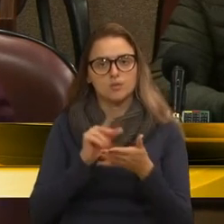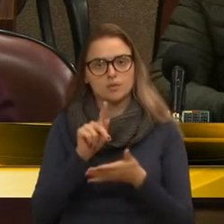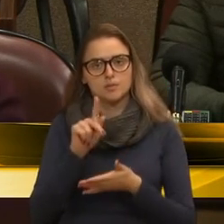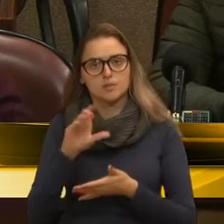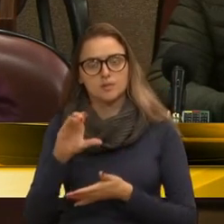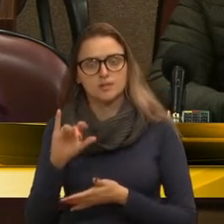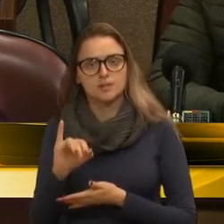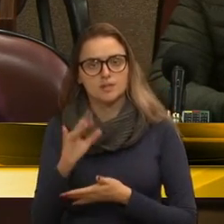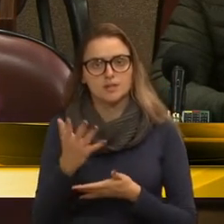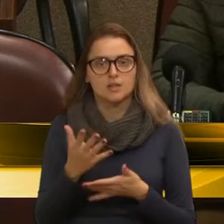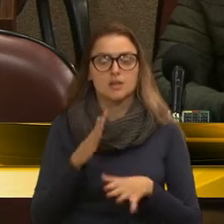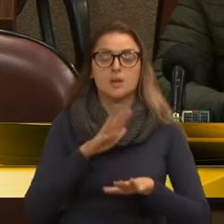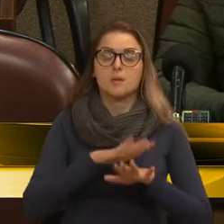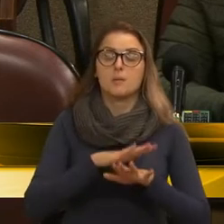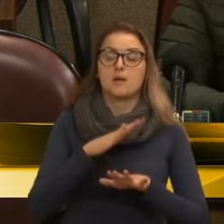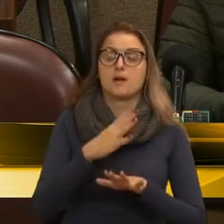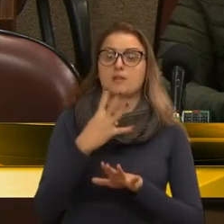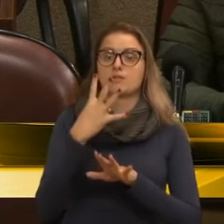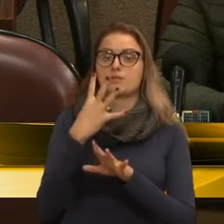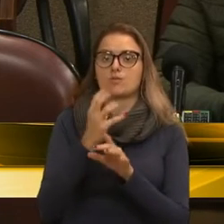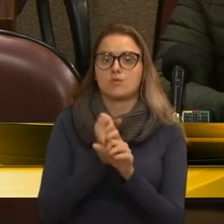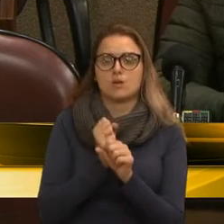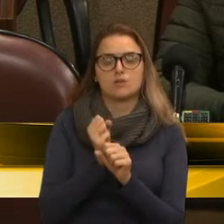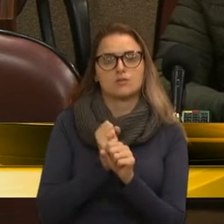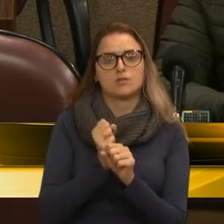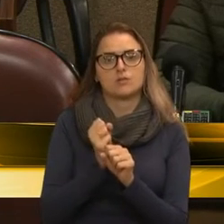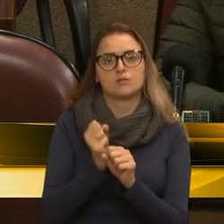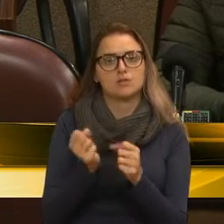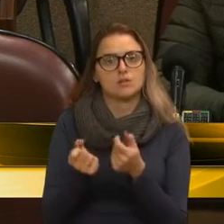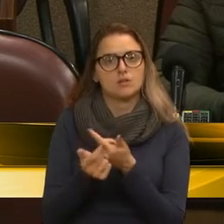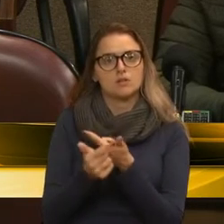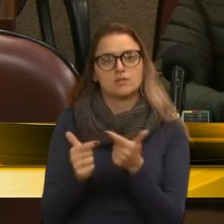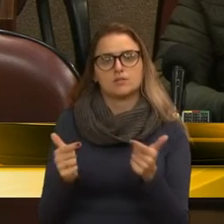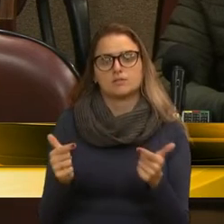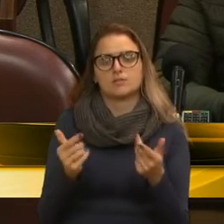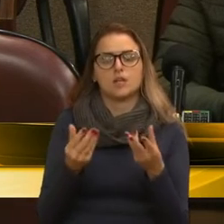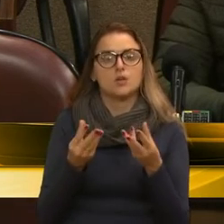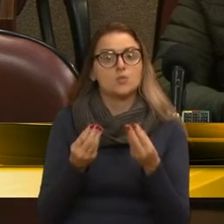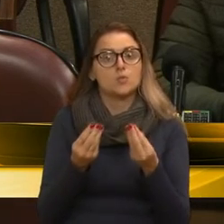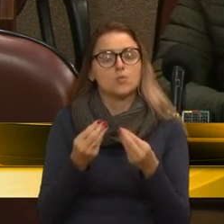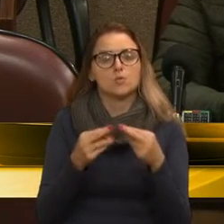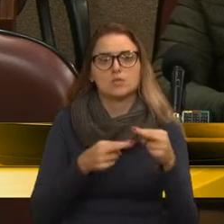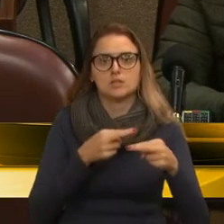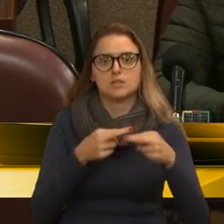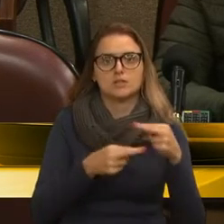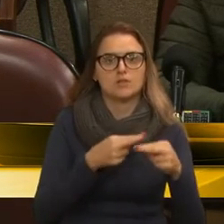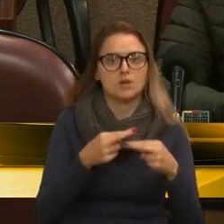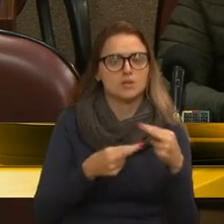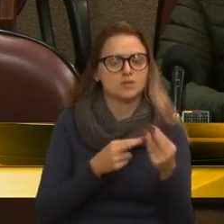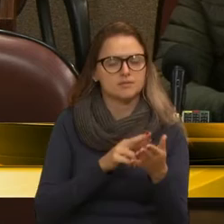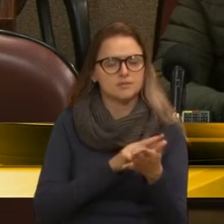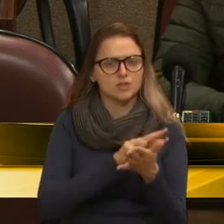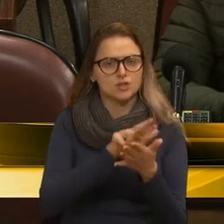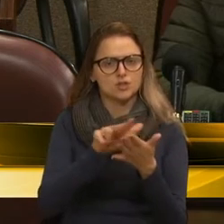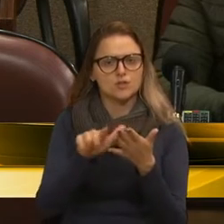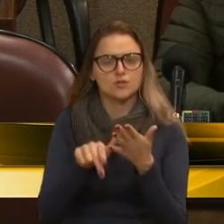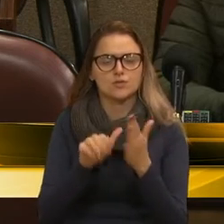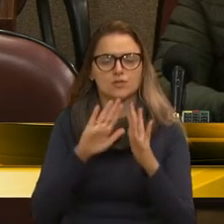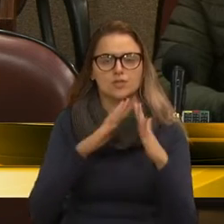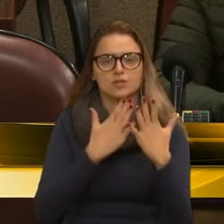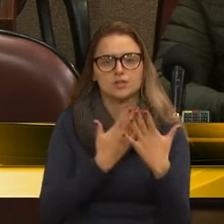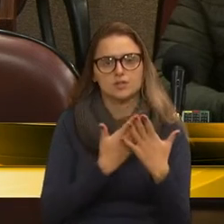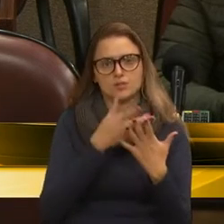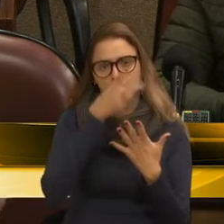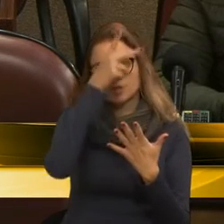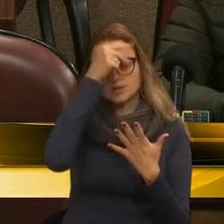mais de quatro anos estamos sem muitas reformas em dezenas de escolas municipais